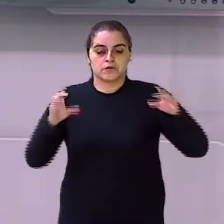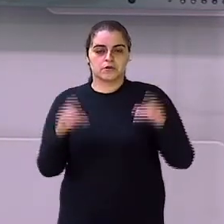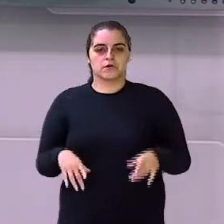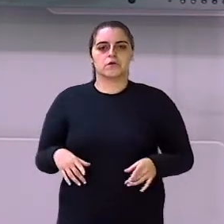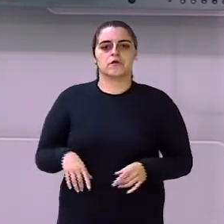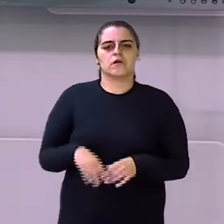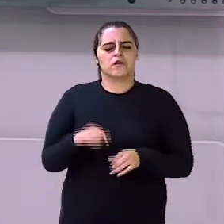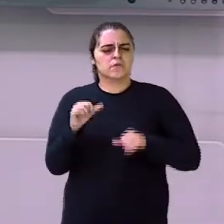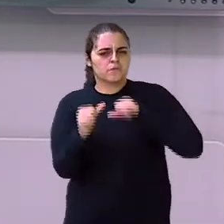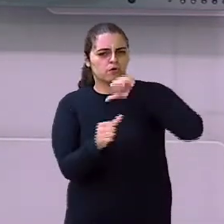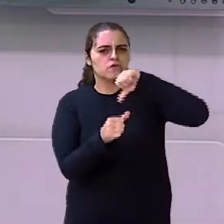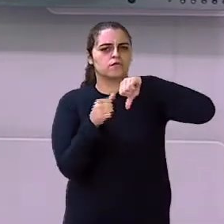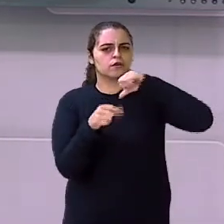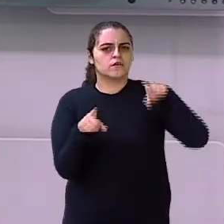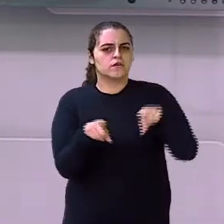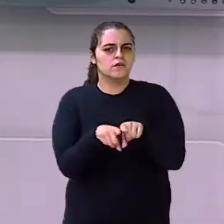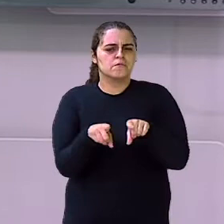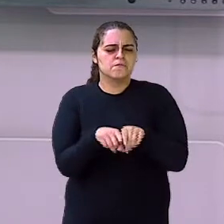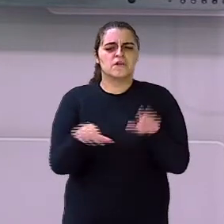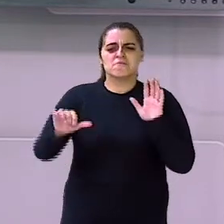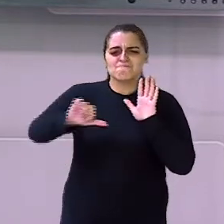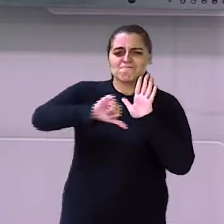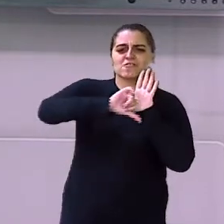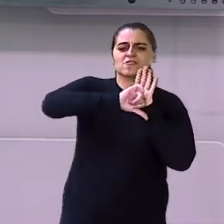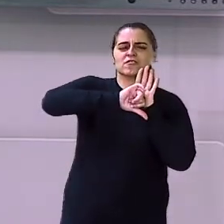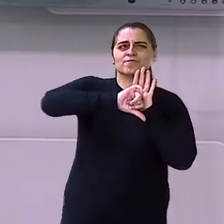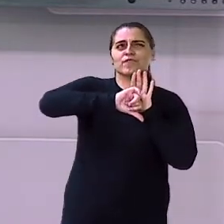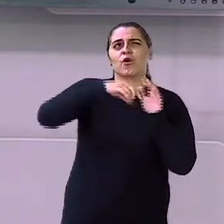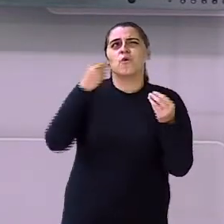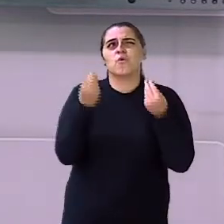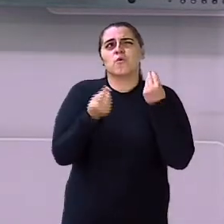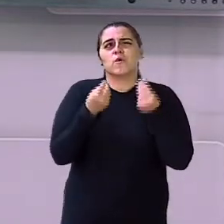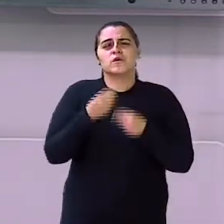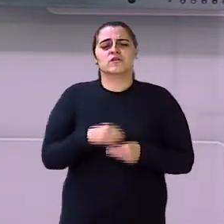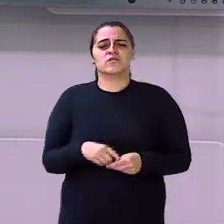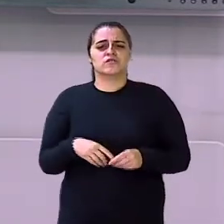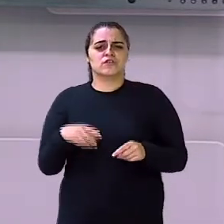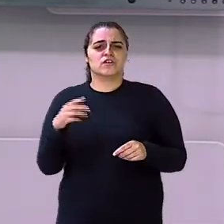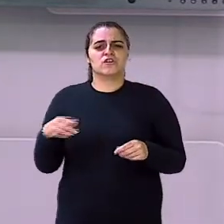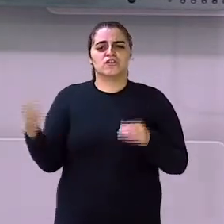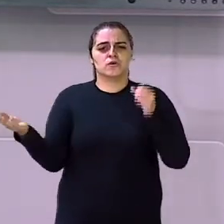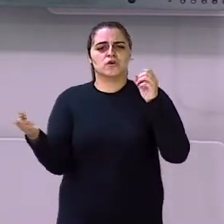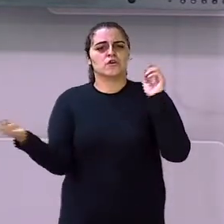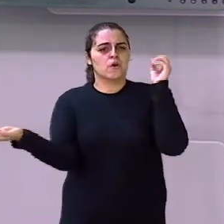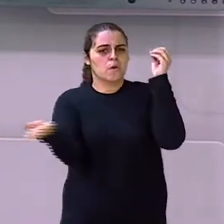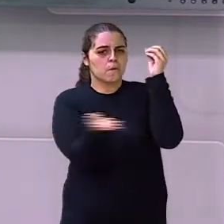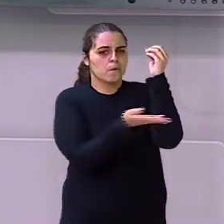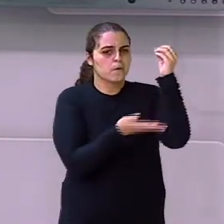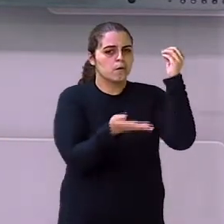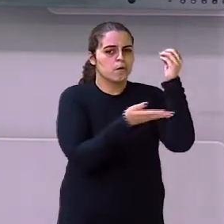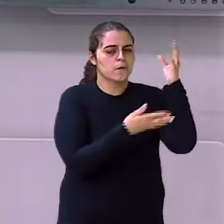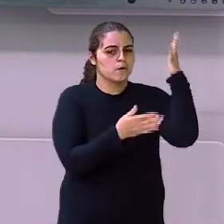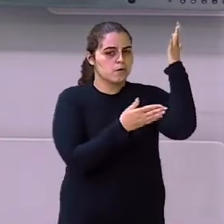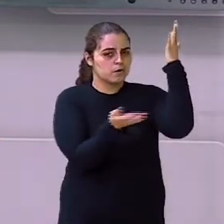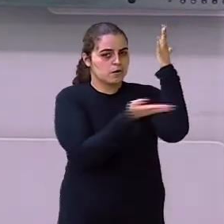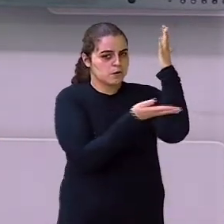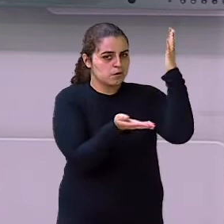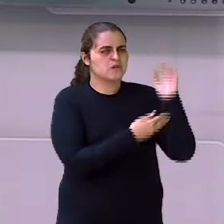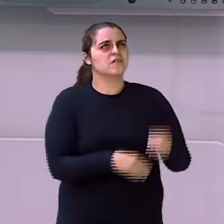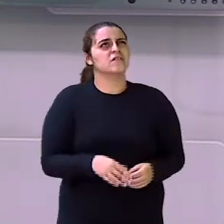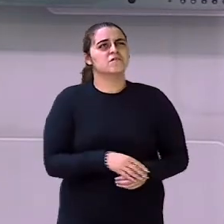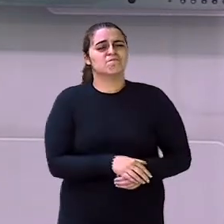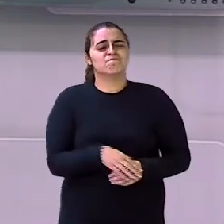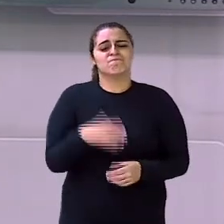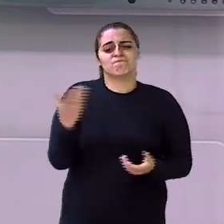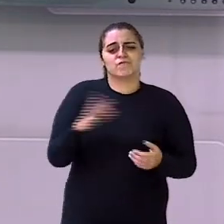também aquelas modificações ruins, né? Que é quando a gente corta uma árvore que estava ali tão linda, ajudando